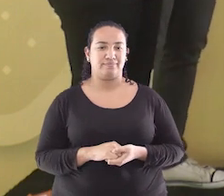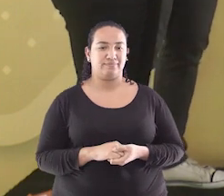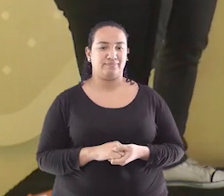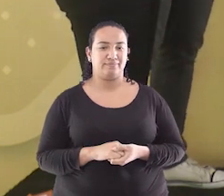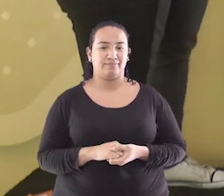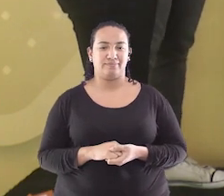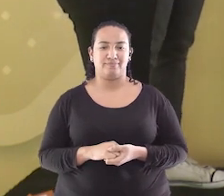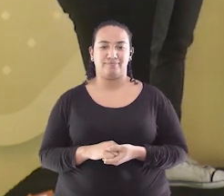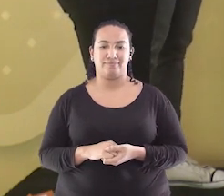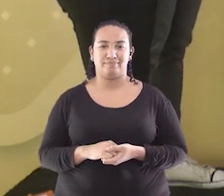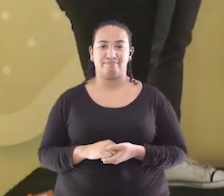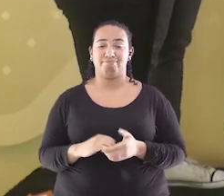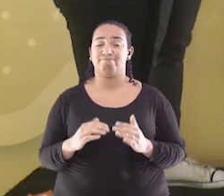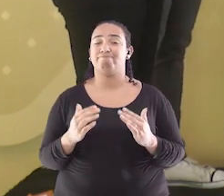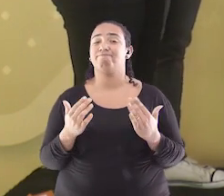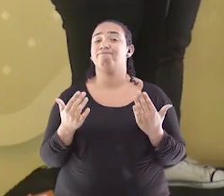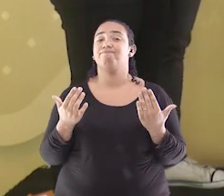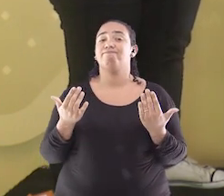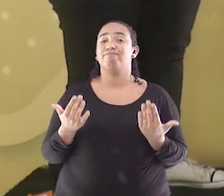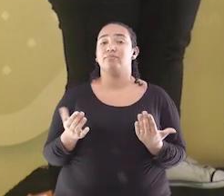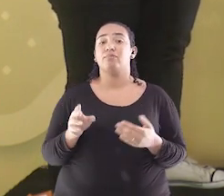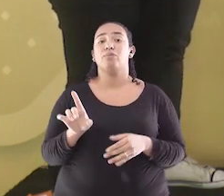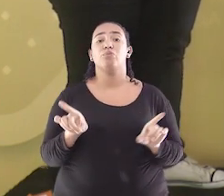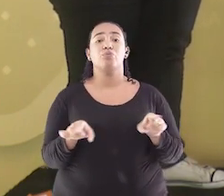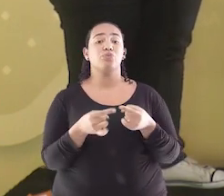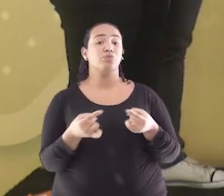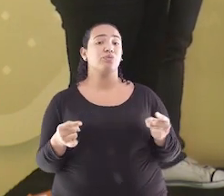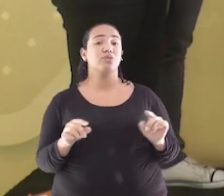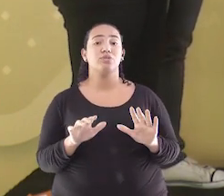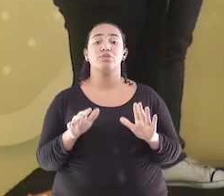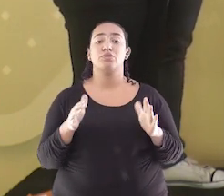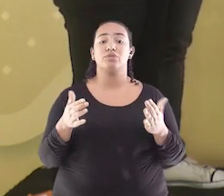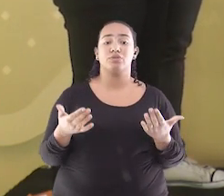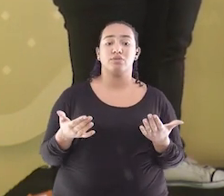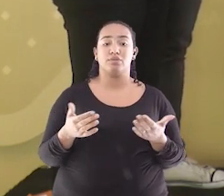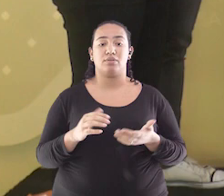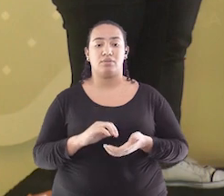E então, Luzinete, qual é a música? Aparências